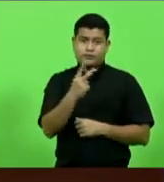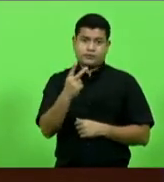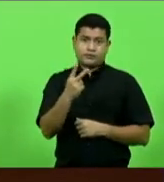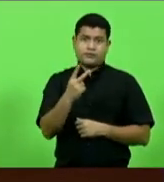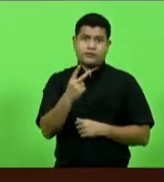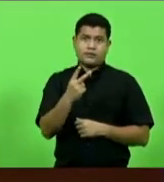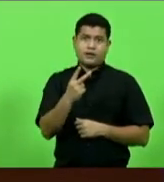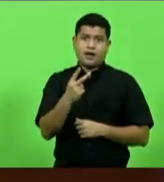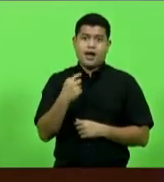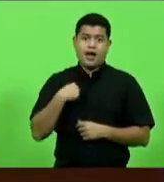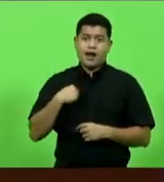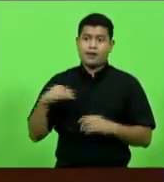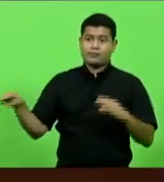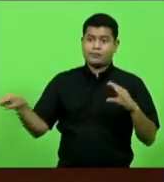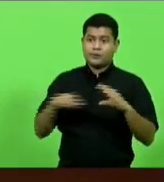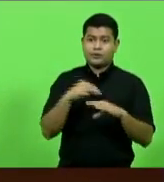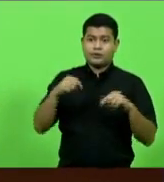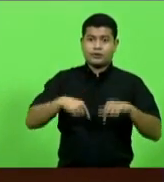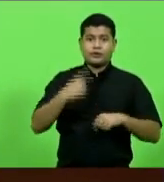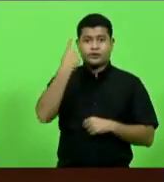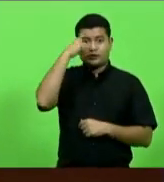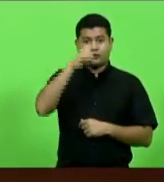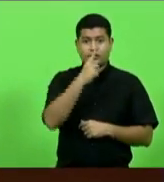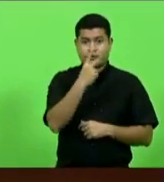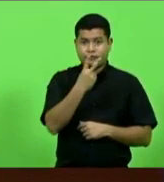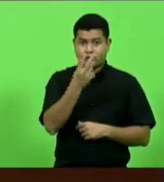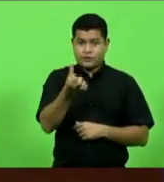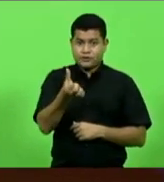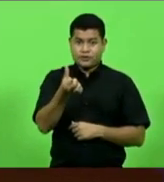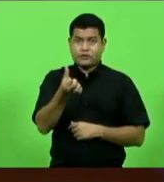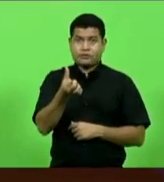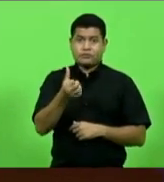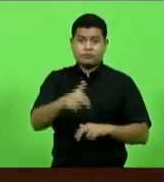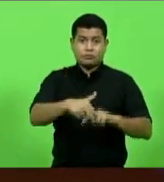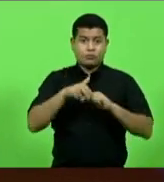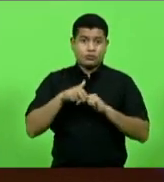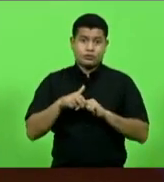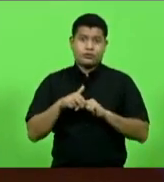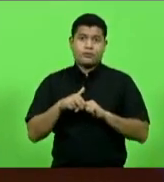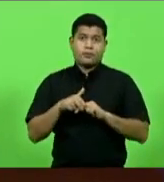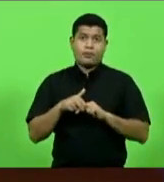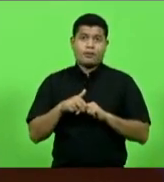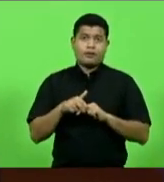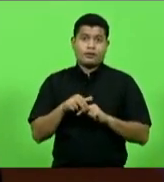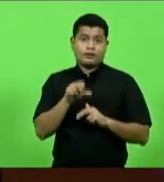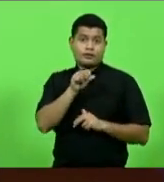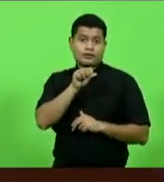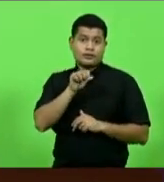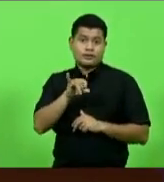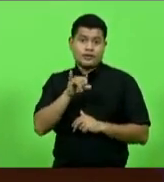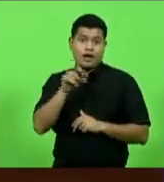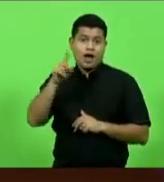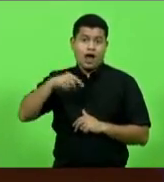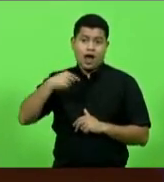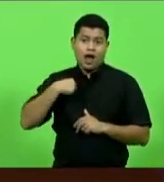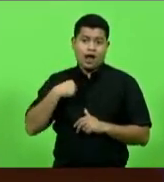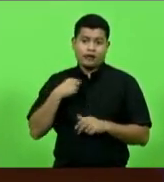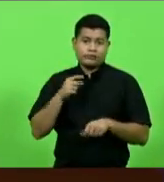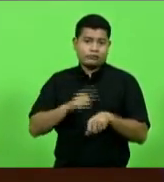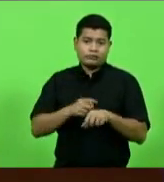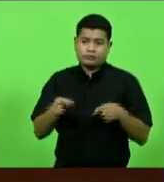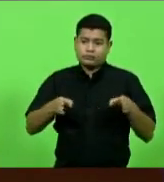Ela mandou para cá dia 26. Então, portanto, se é por questões de prazo,